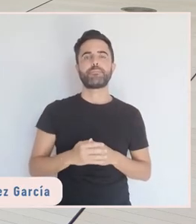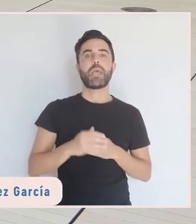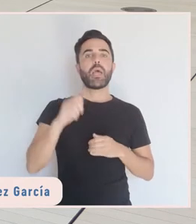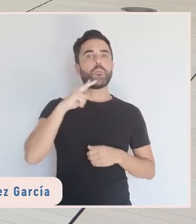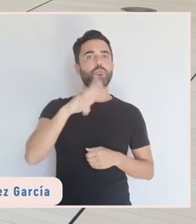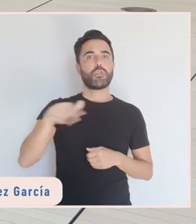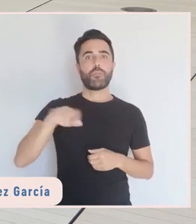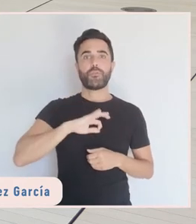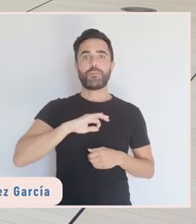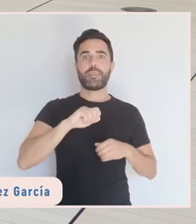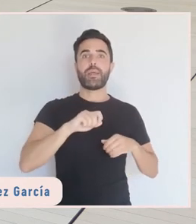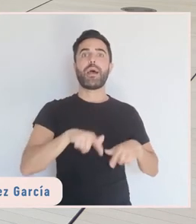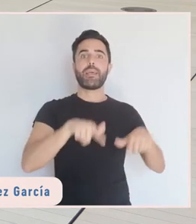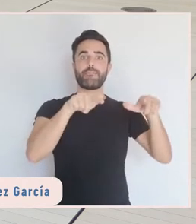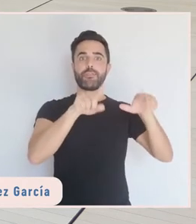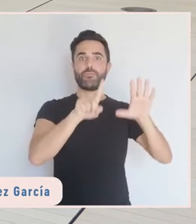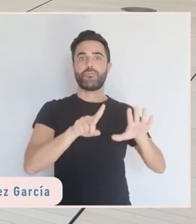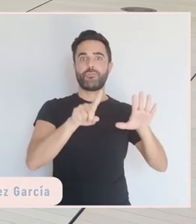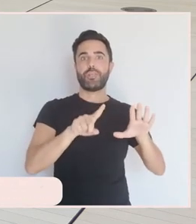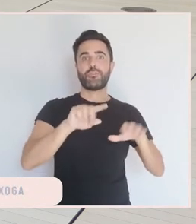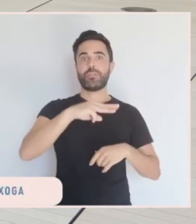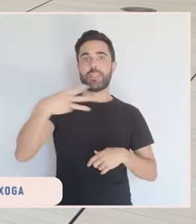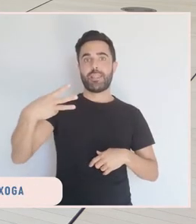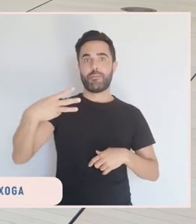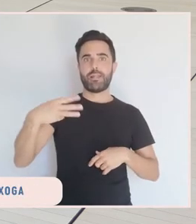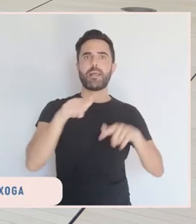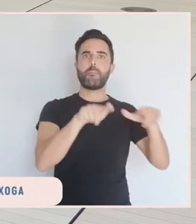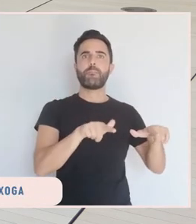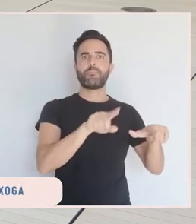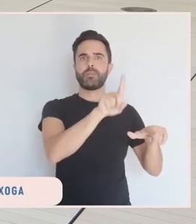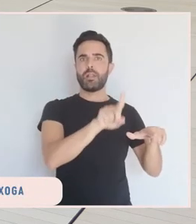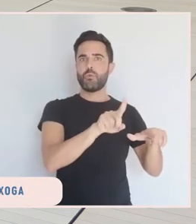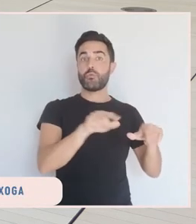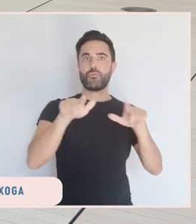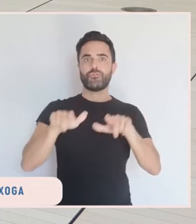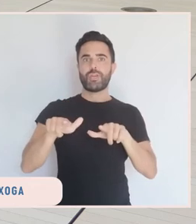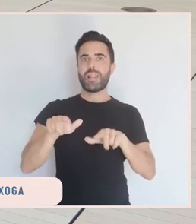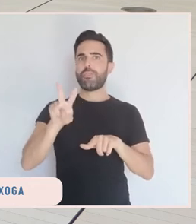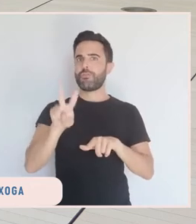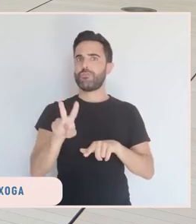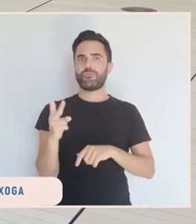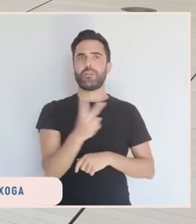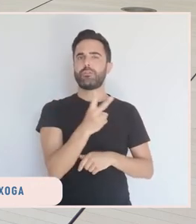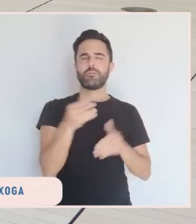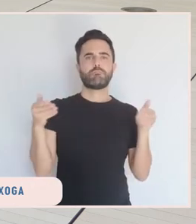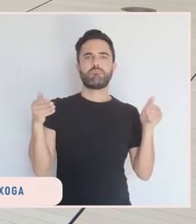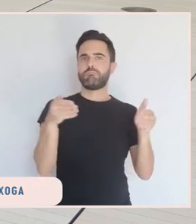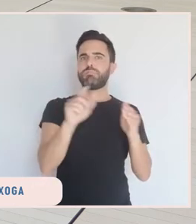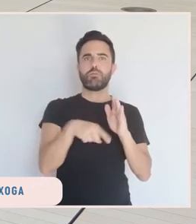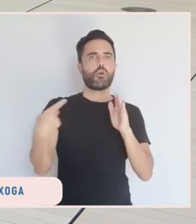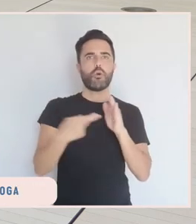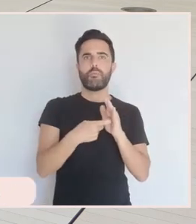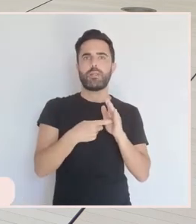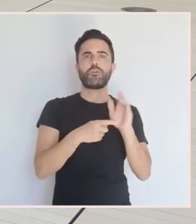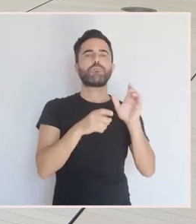Estamos na terceira planta, no terceiro andar, do sexto edificio do Museo de Pontevedra. Estas dúas primeiras salas, a